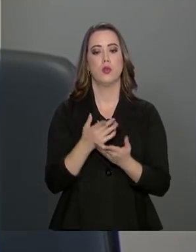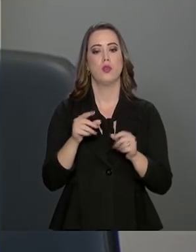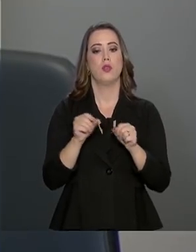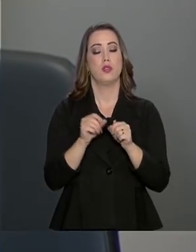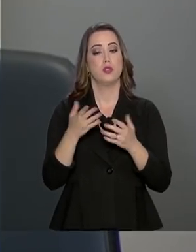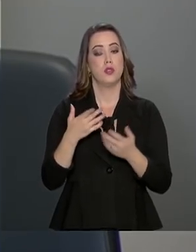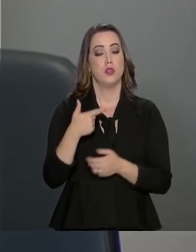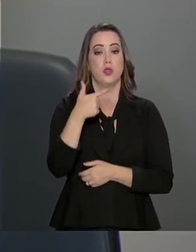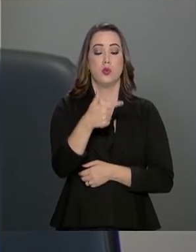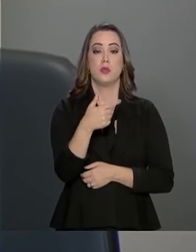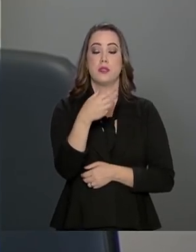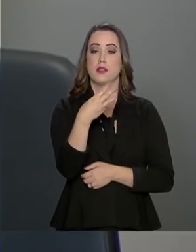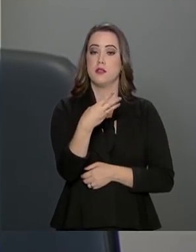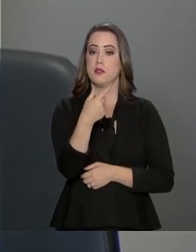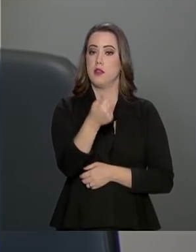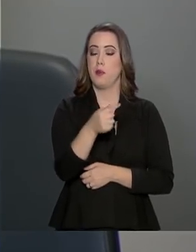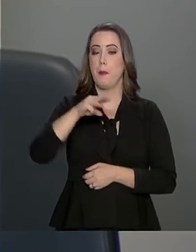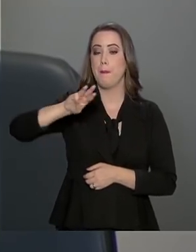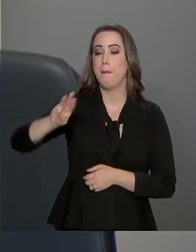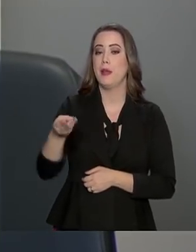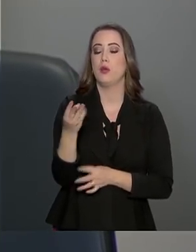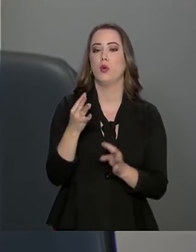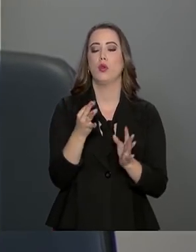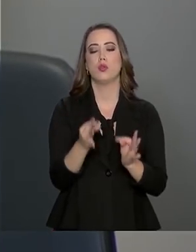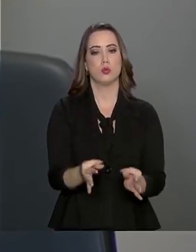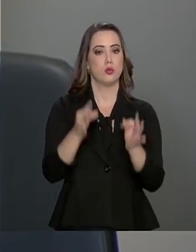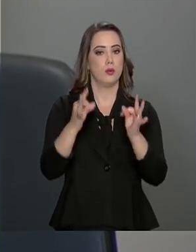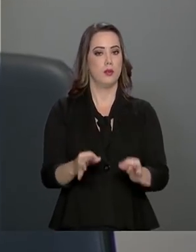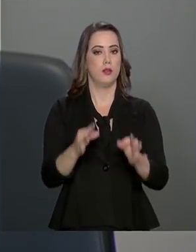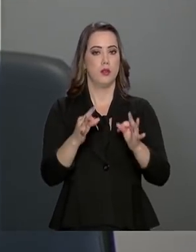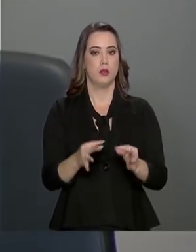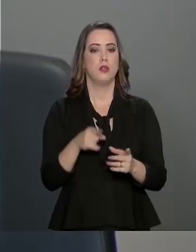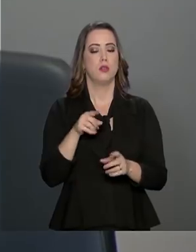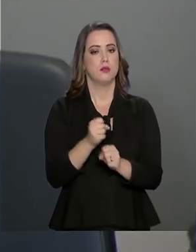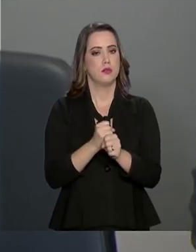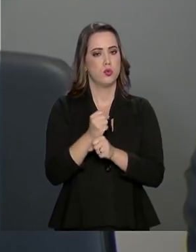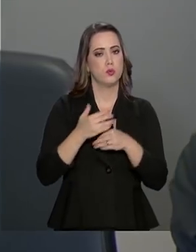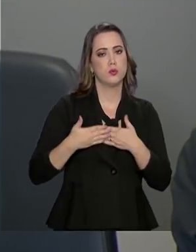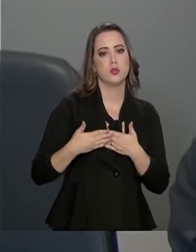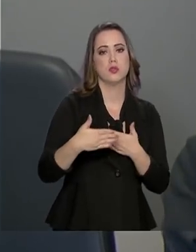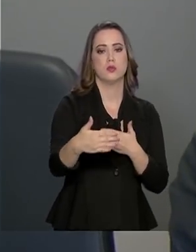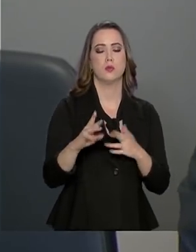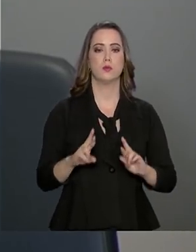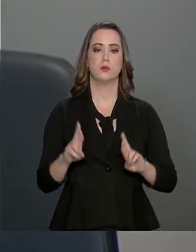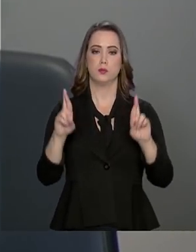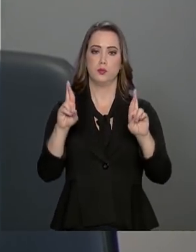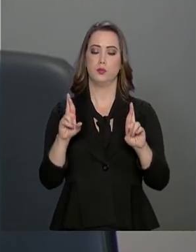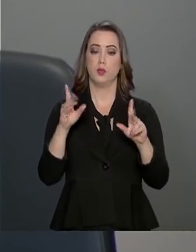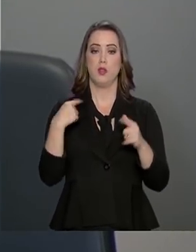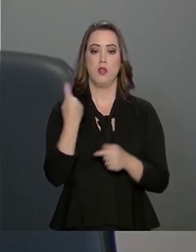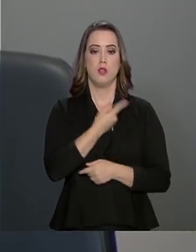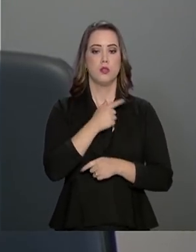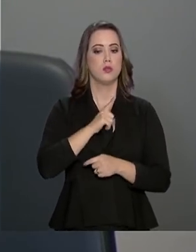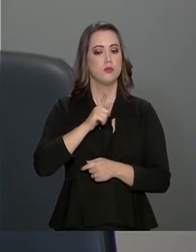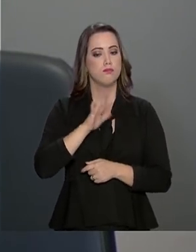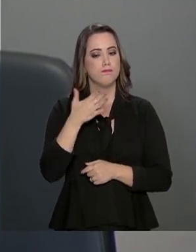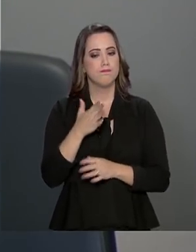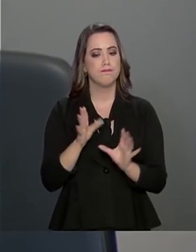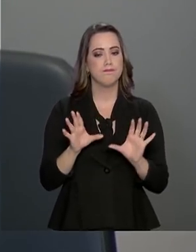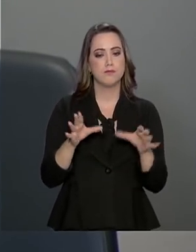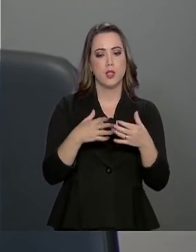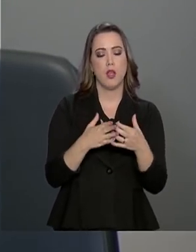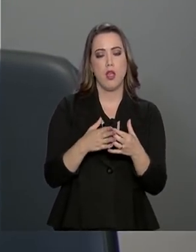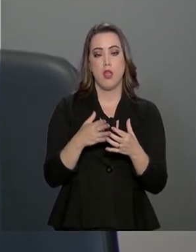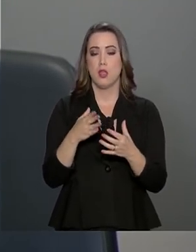237 milhões de toneladas esse ano, é a nossa estimativa, nós temos aí áreas aí